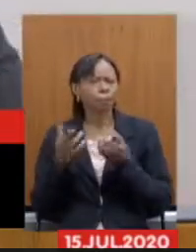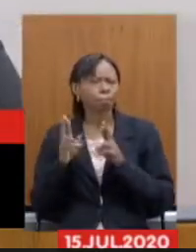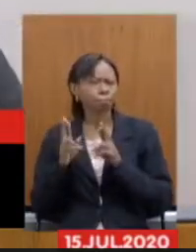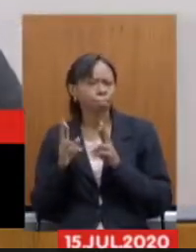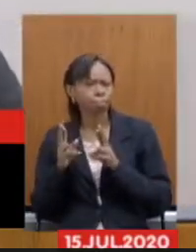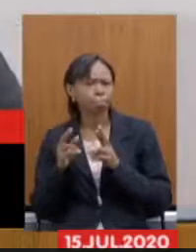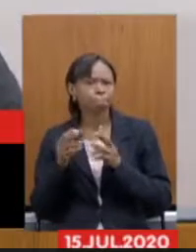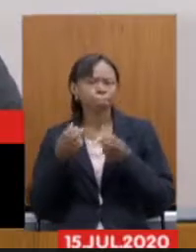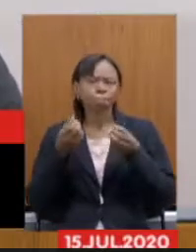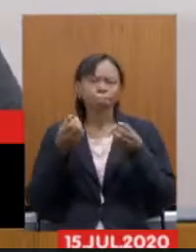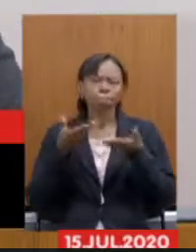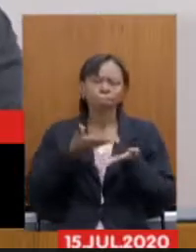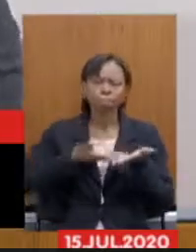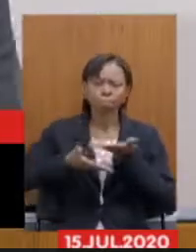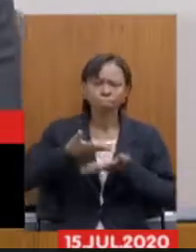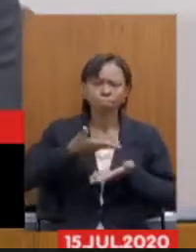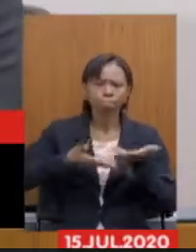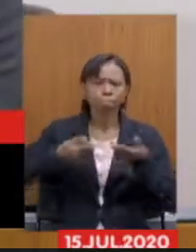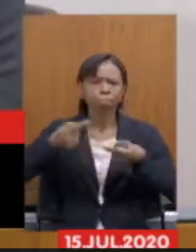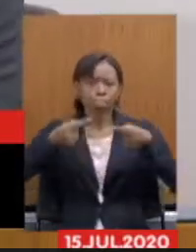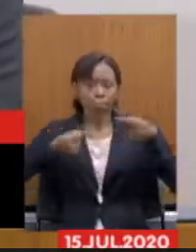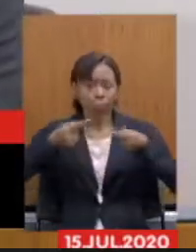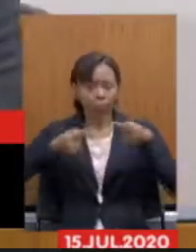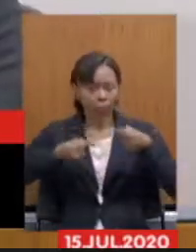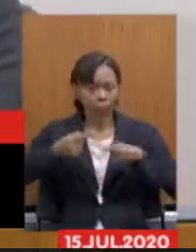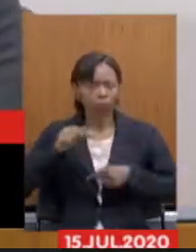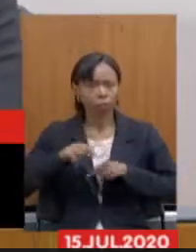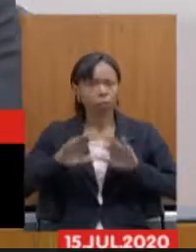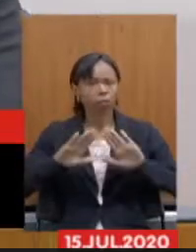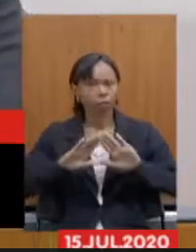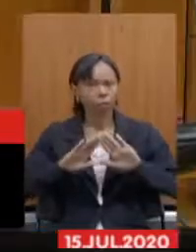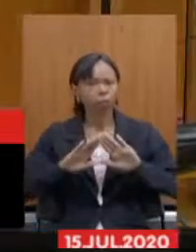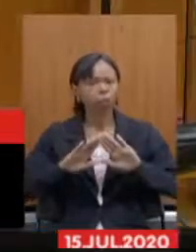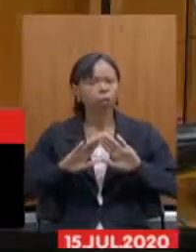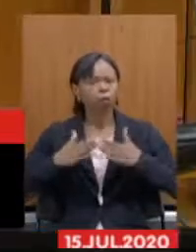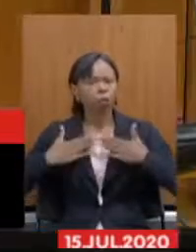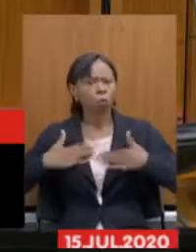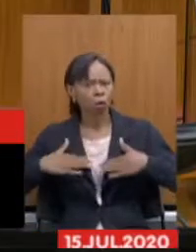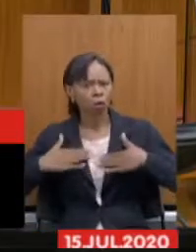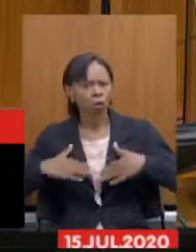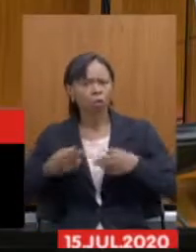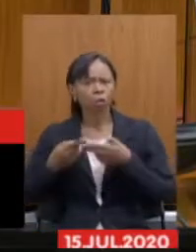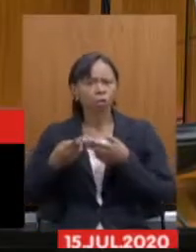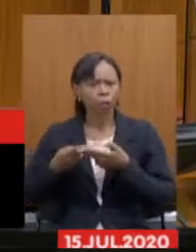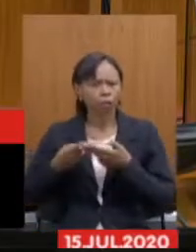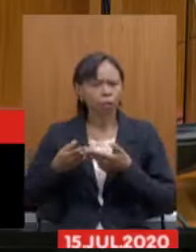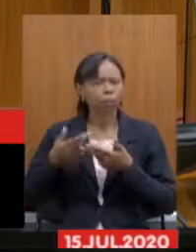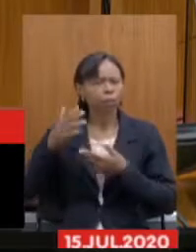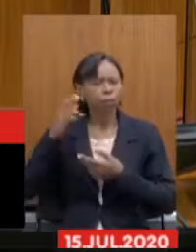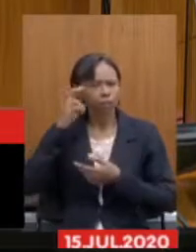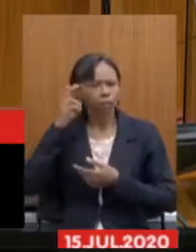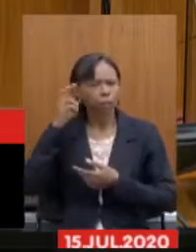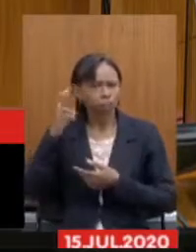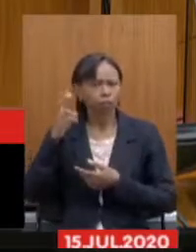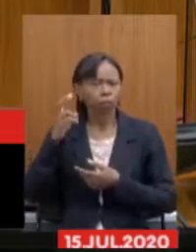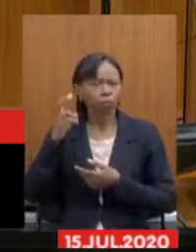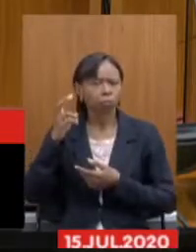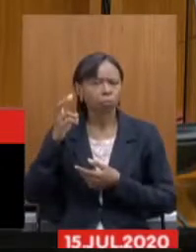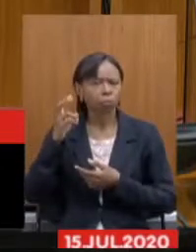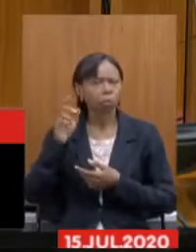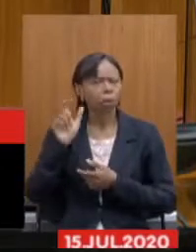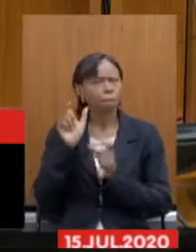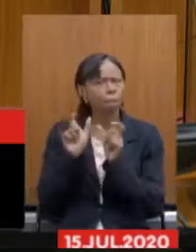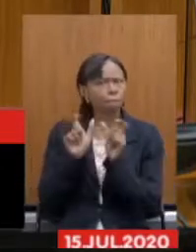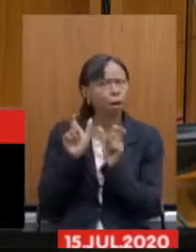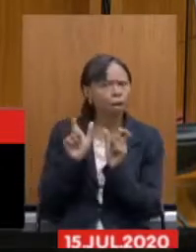com muita serenidade, ponderação, sapiência, predicados de um grande